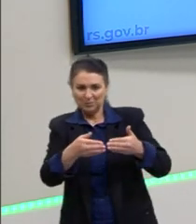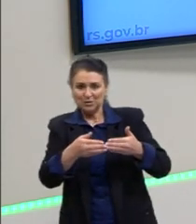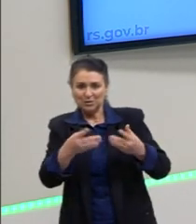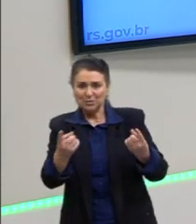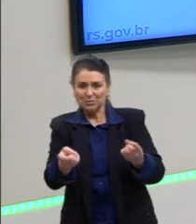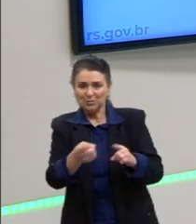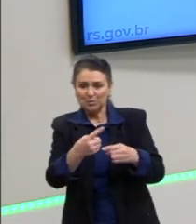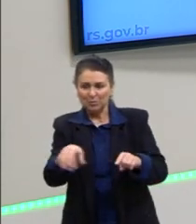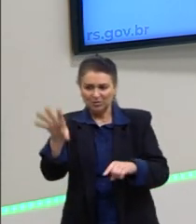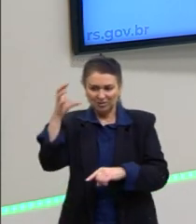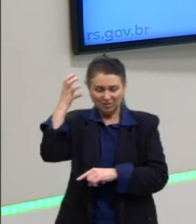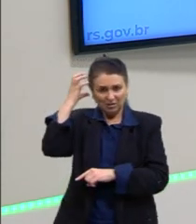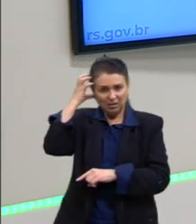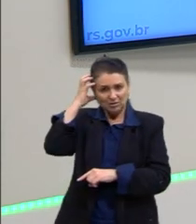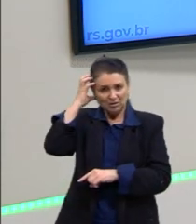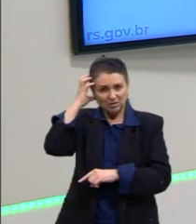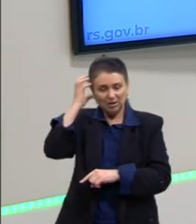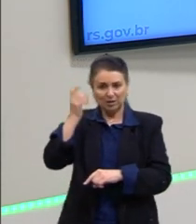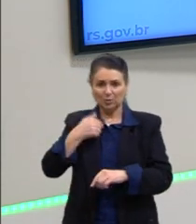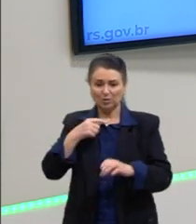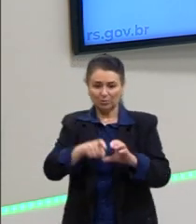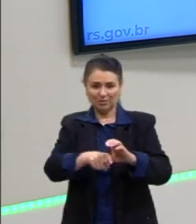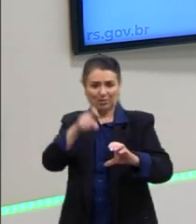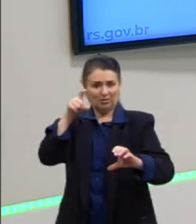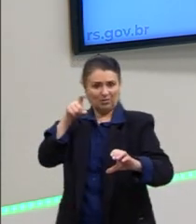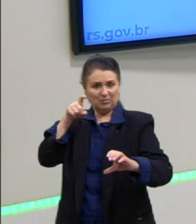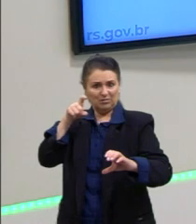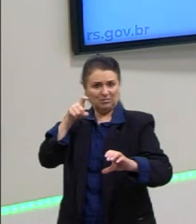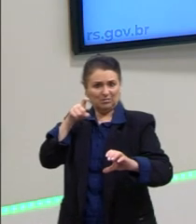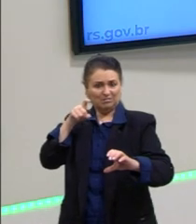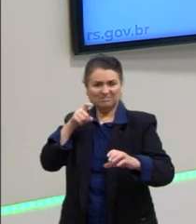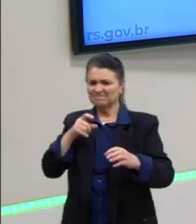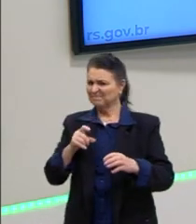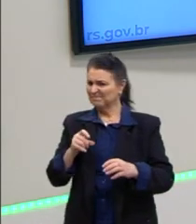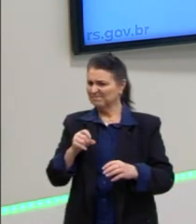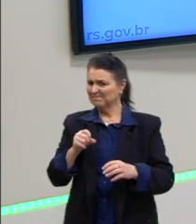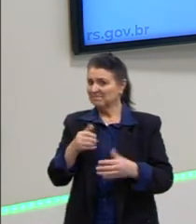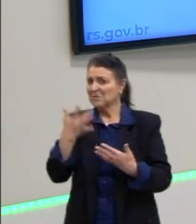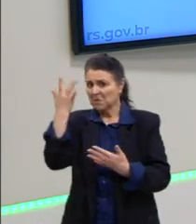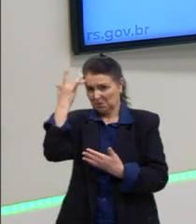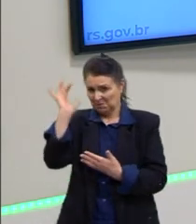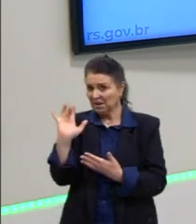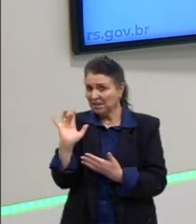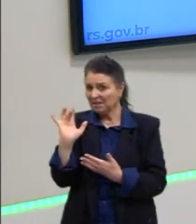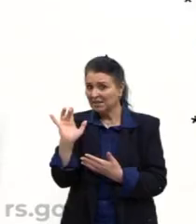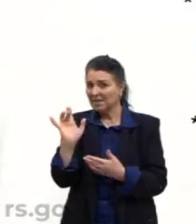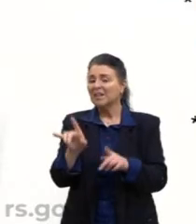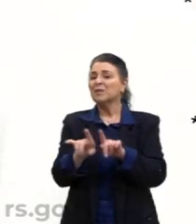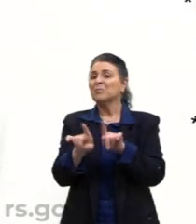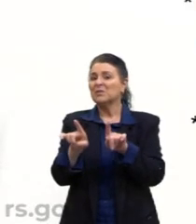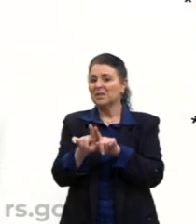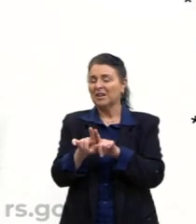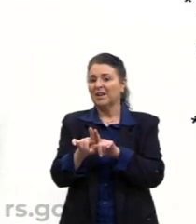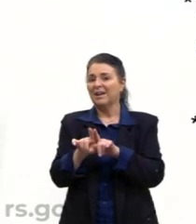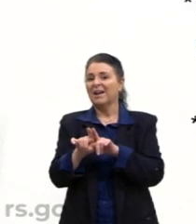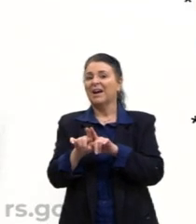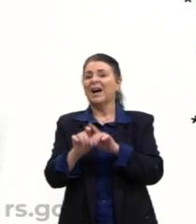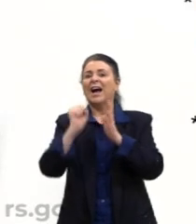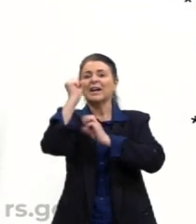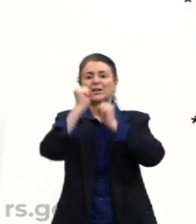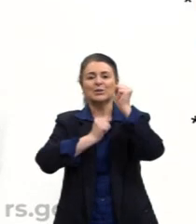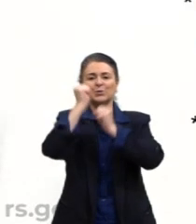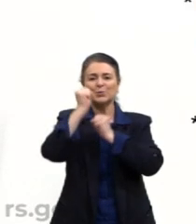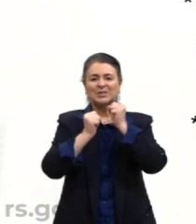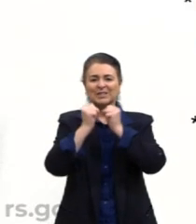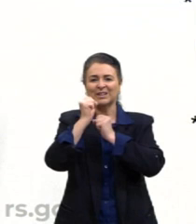estamos sendo autônomos. Mas nós estamos sendo autônomos naquilo que a indústria cultural decidiu que deve ser tocado. Ela já